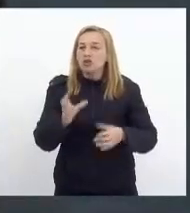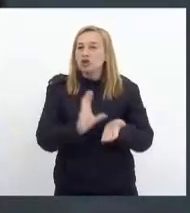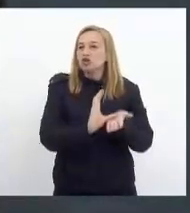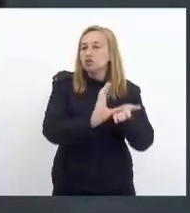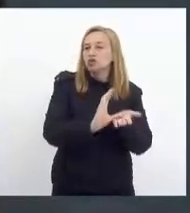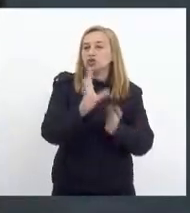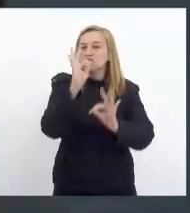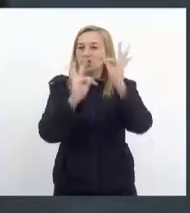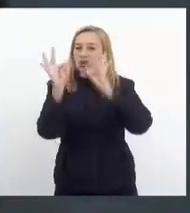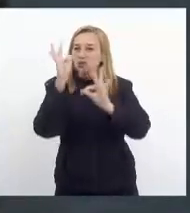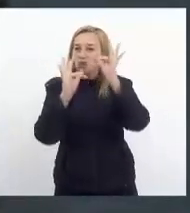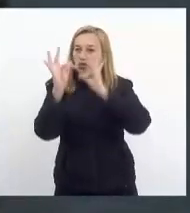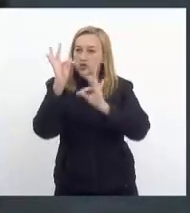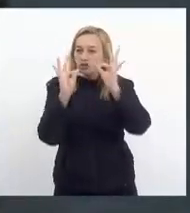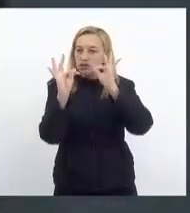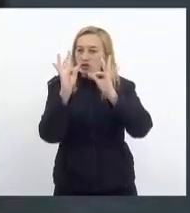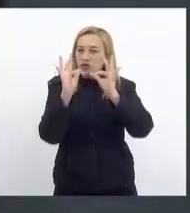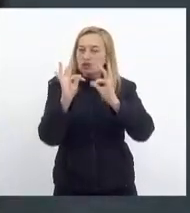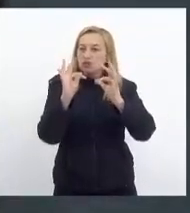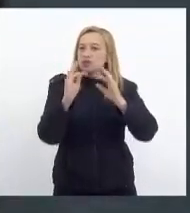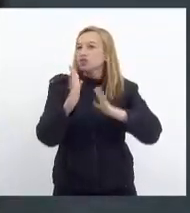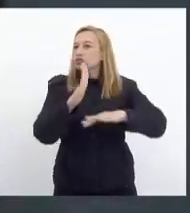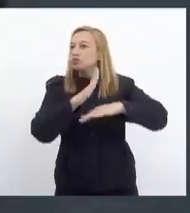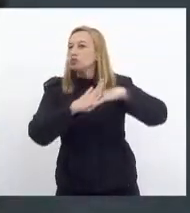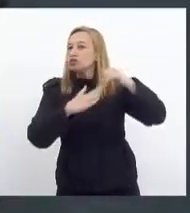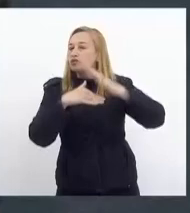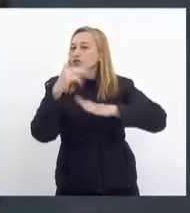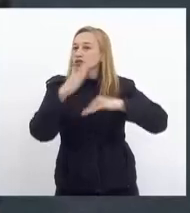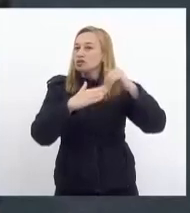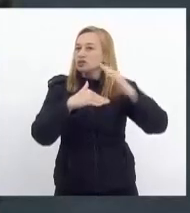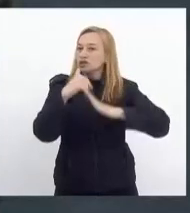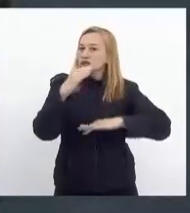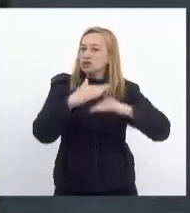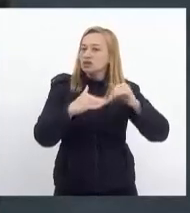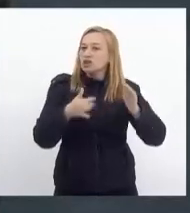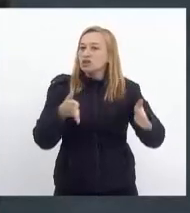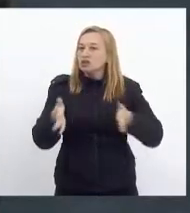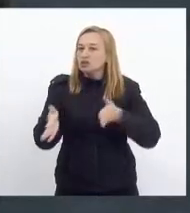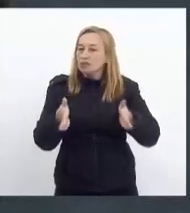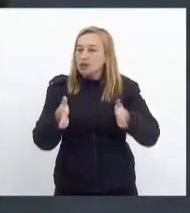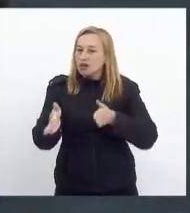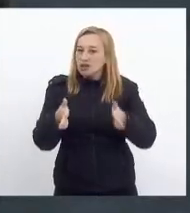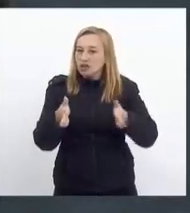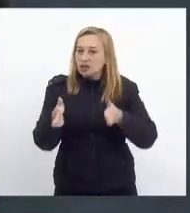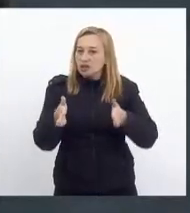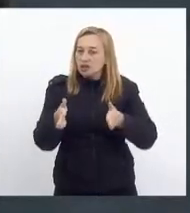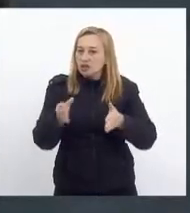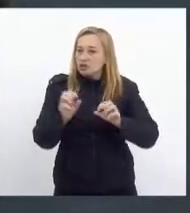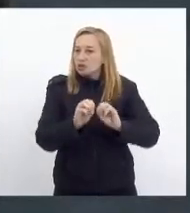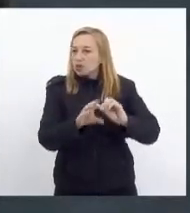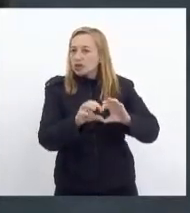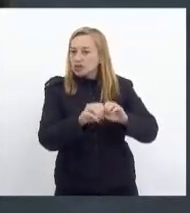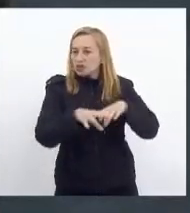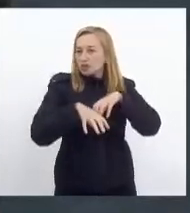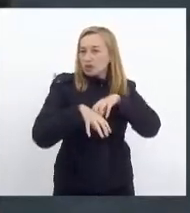fazendo com que os profissionais garantam, nesse período que ainda vão ficar no ensino remoto,